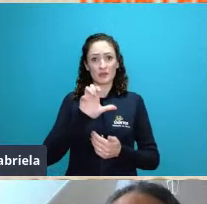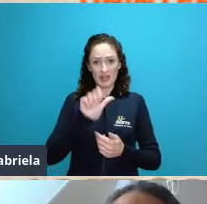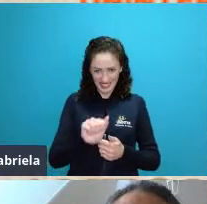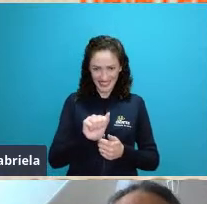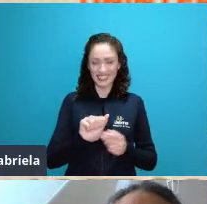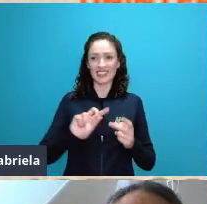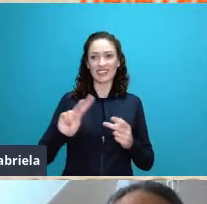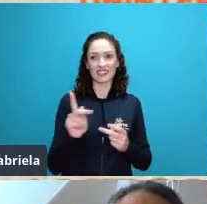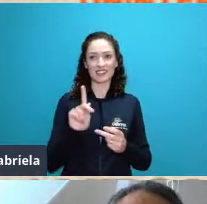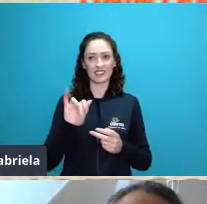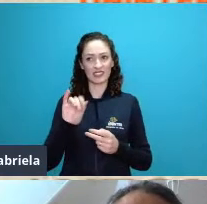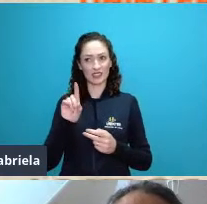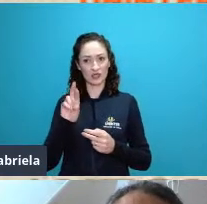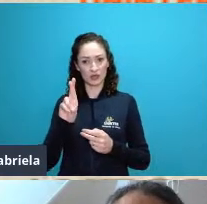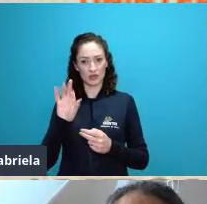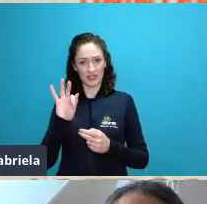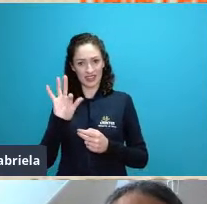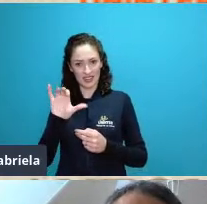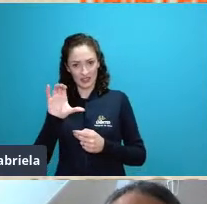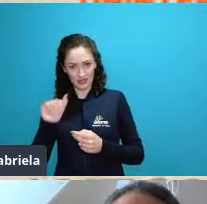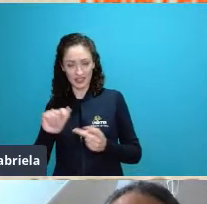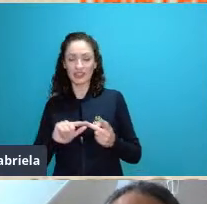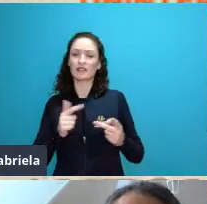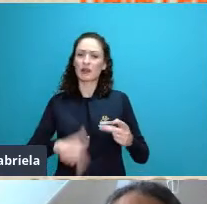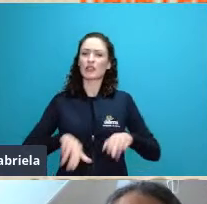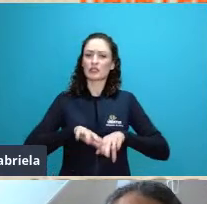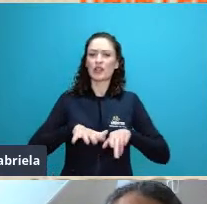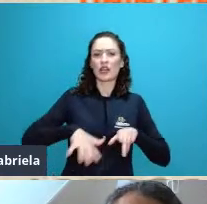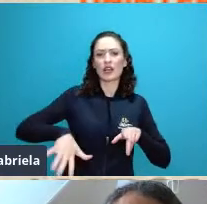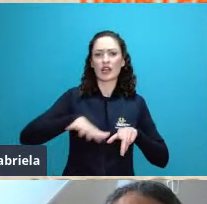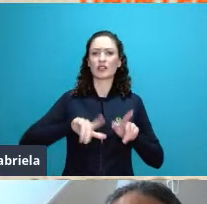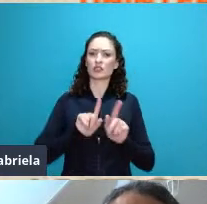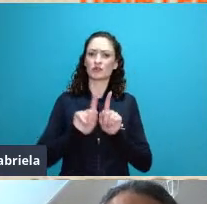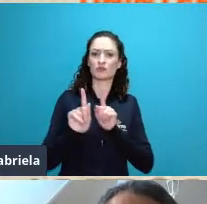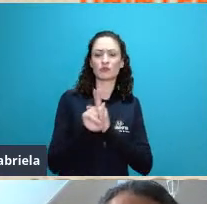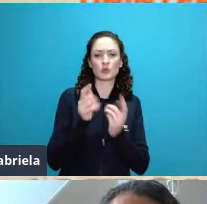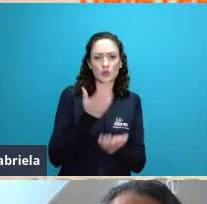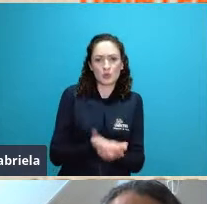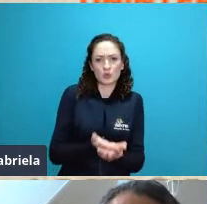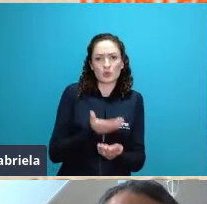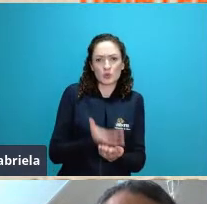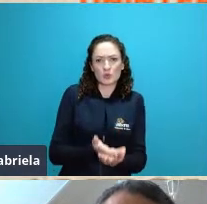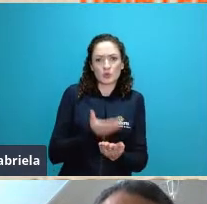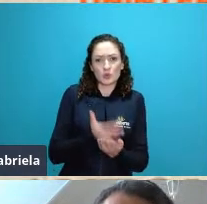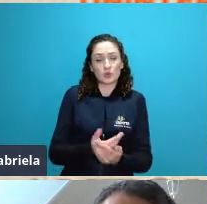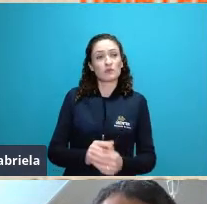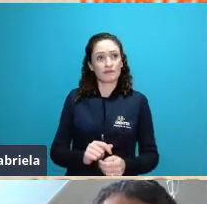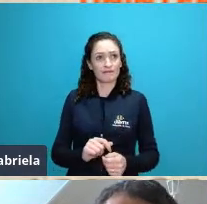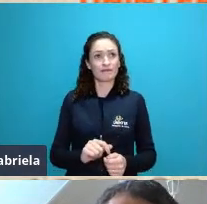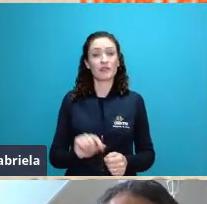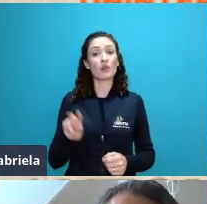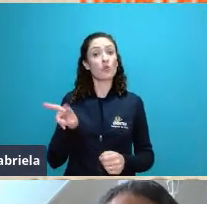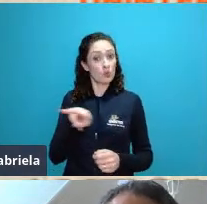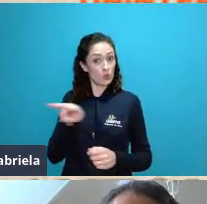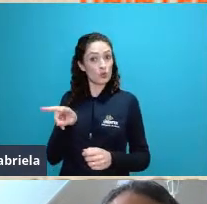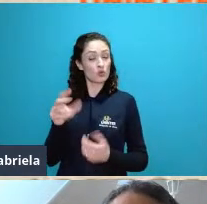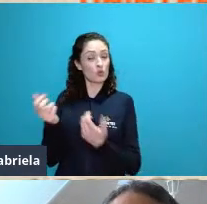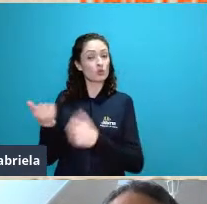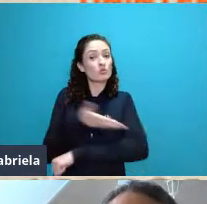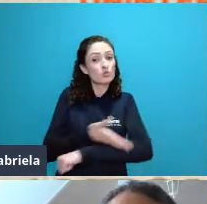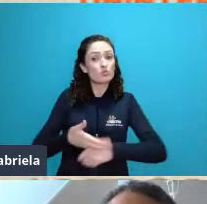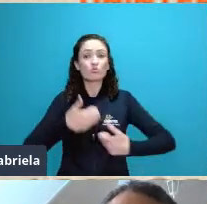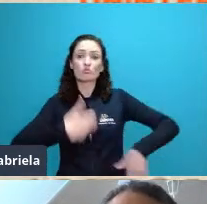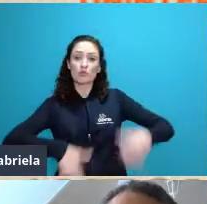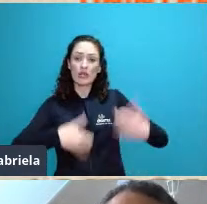eram sempre professores muito práticos na sua forma de trabalhar eles mencionavam que esse aprendizado veio do Cristofoletti